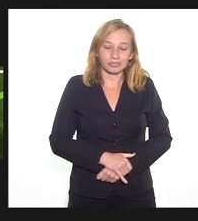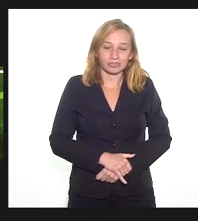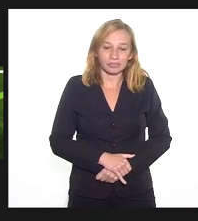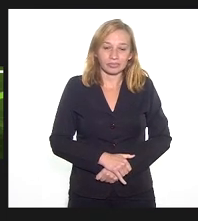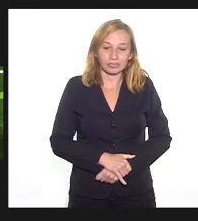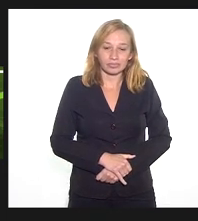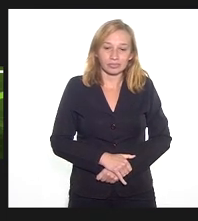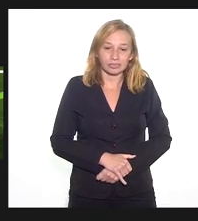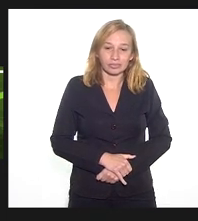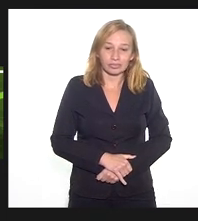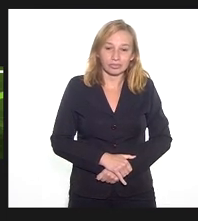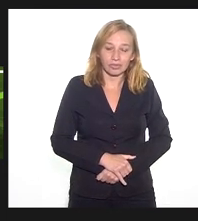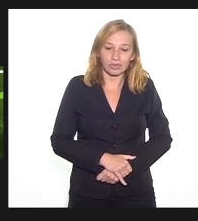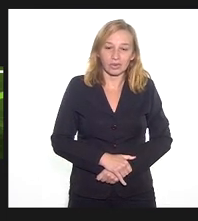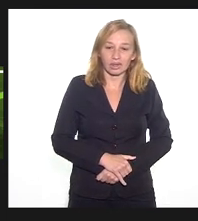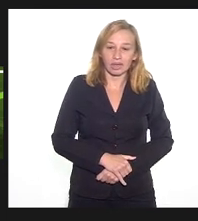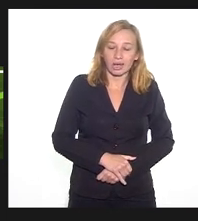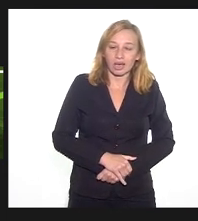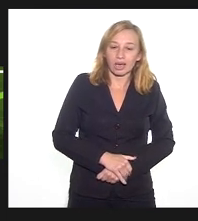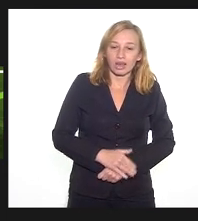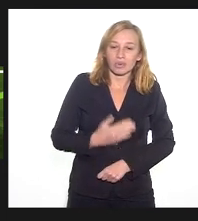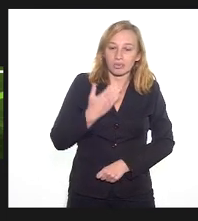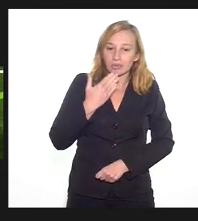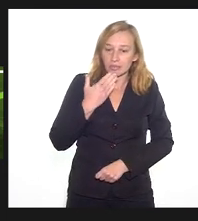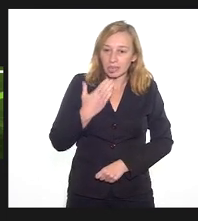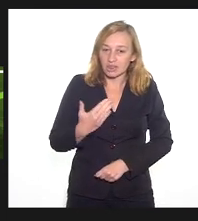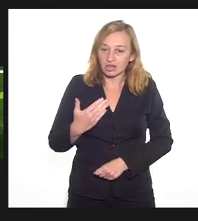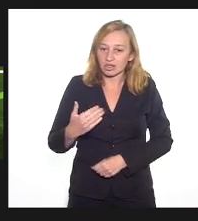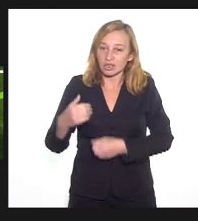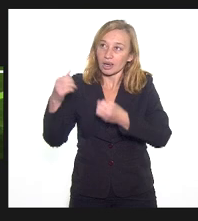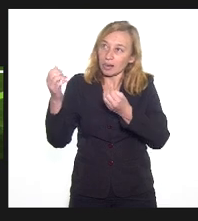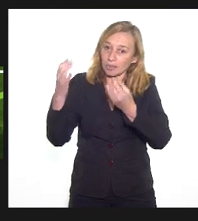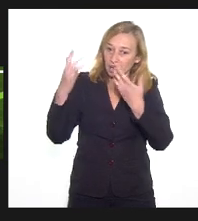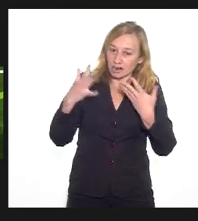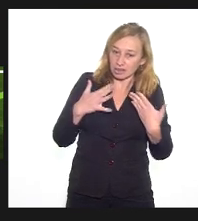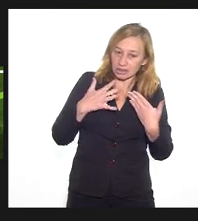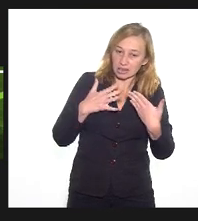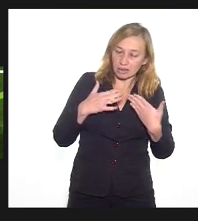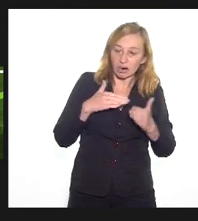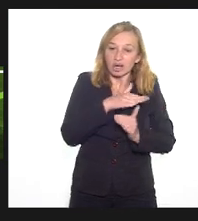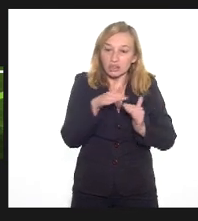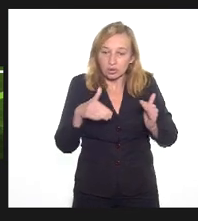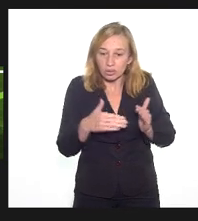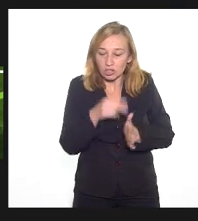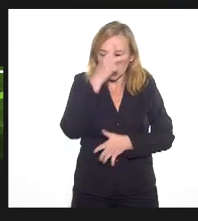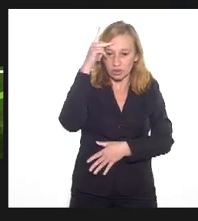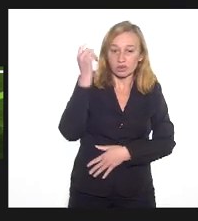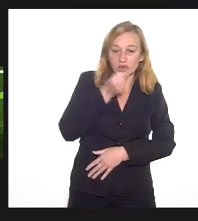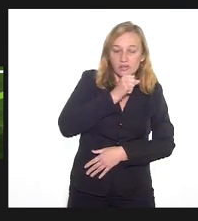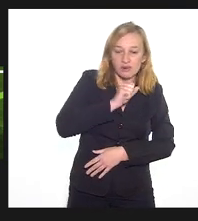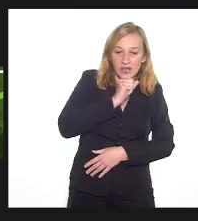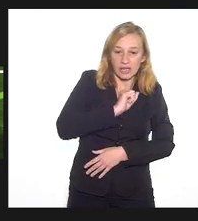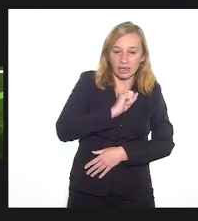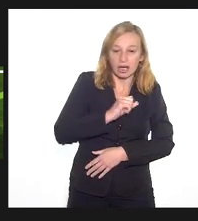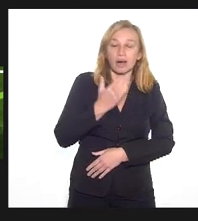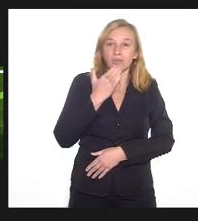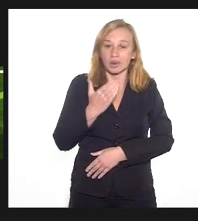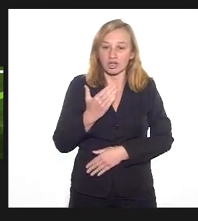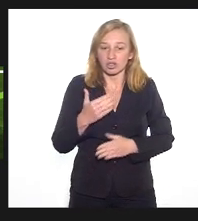todos os meus mais velhos aqui presentes, né? A benção a todos e todas, tá? Obrigado pela oportunidade de estar aqui.